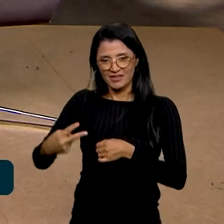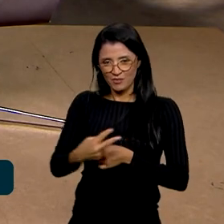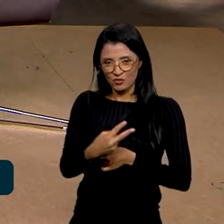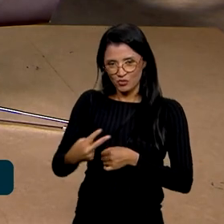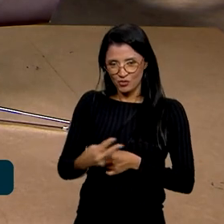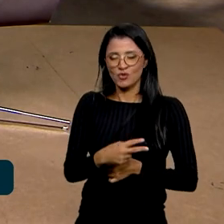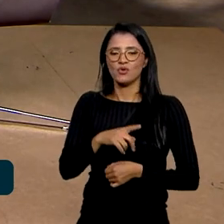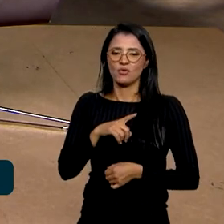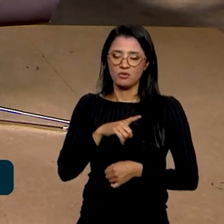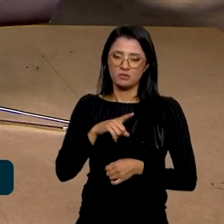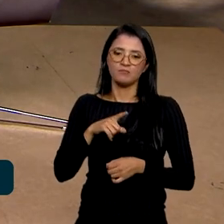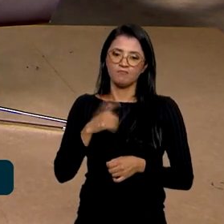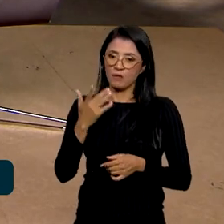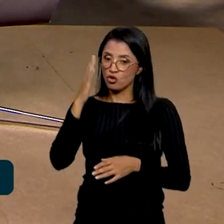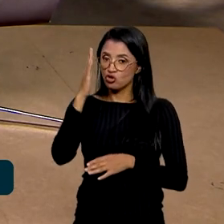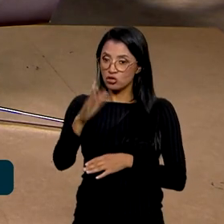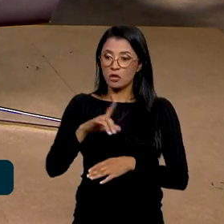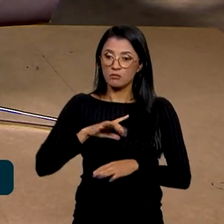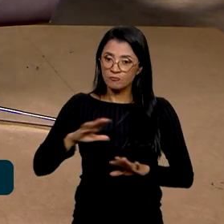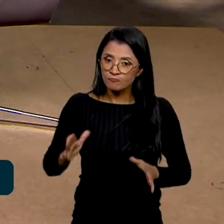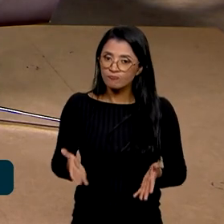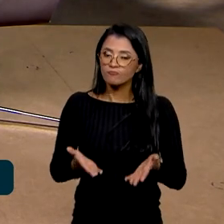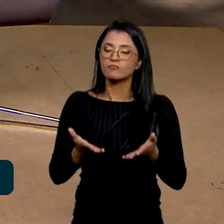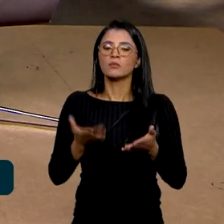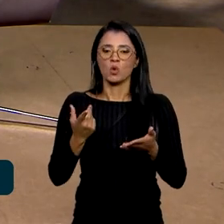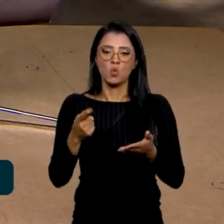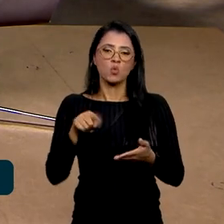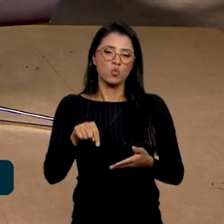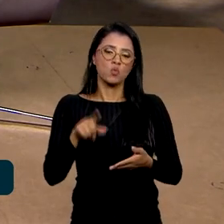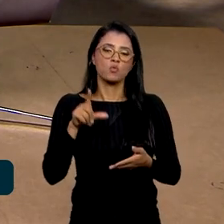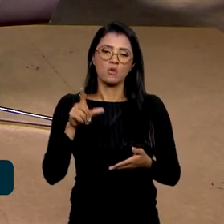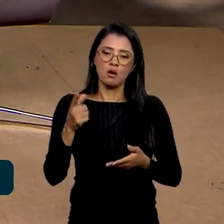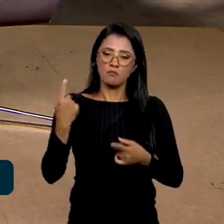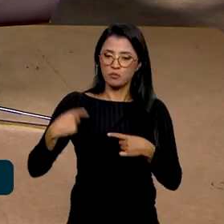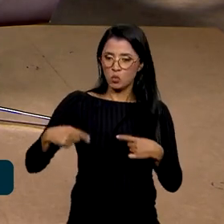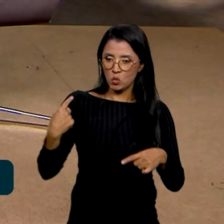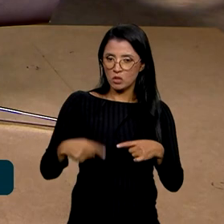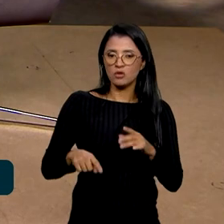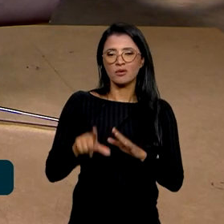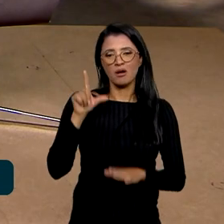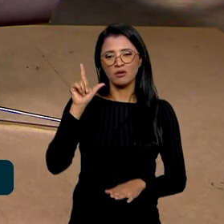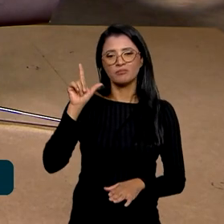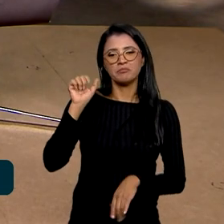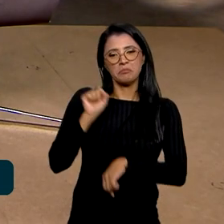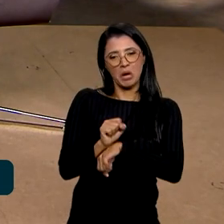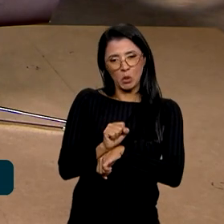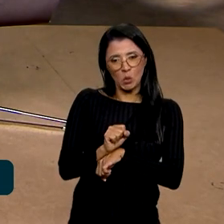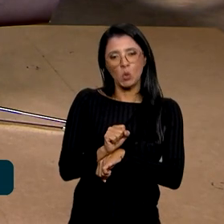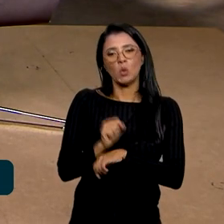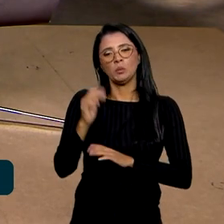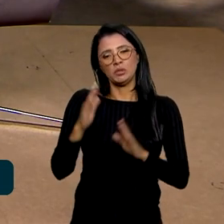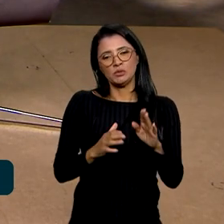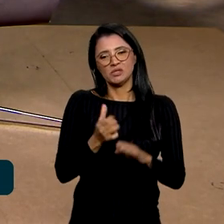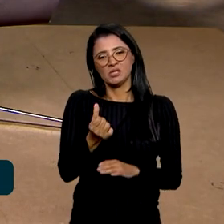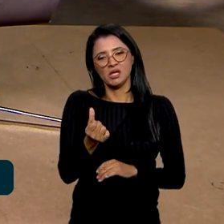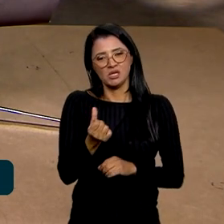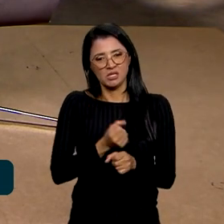direta para a gente revigorar uma rede, uma política que ficou abandonada nos últimos seis anos,